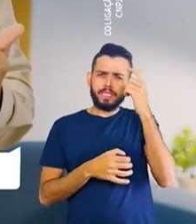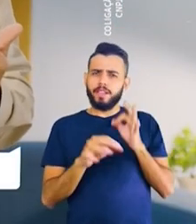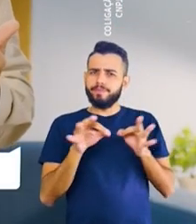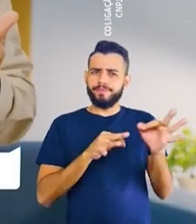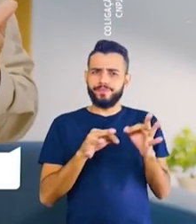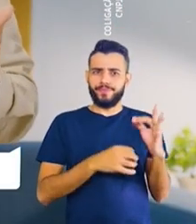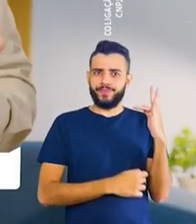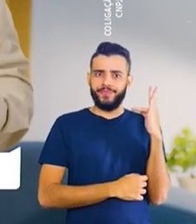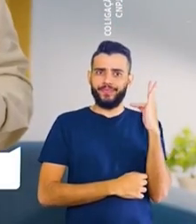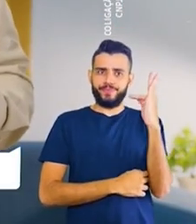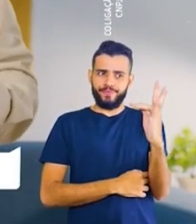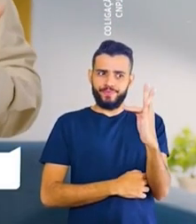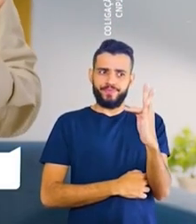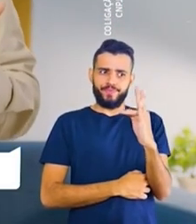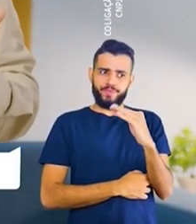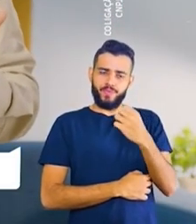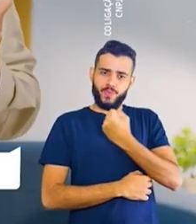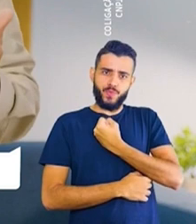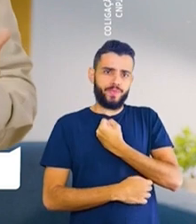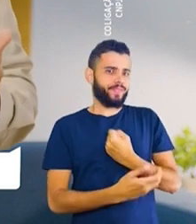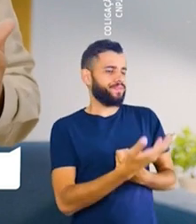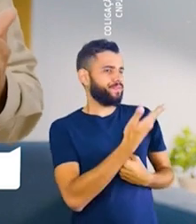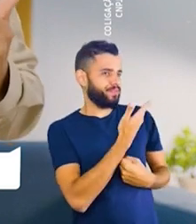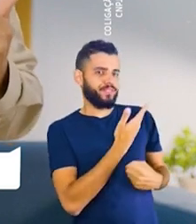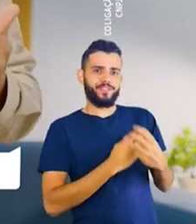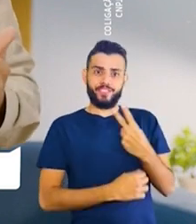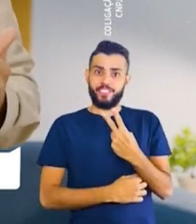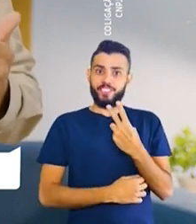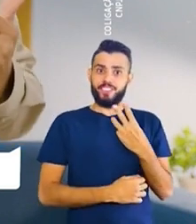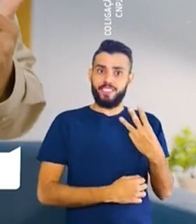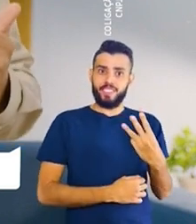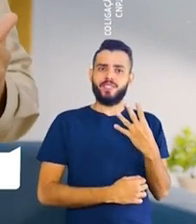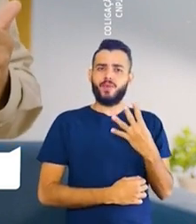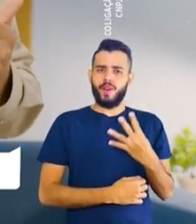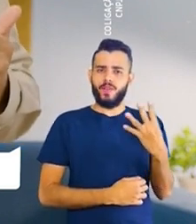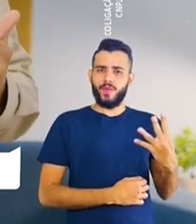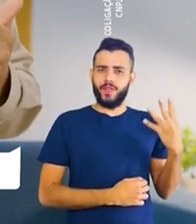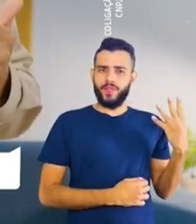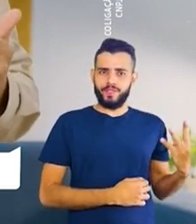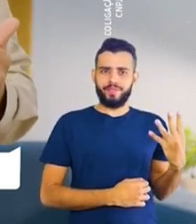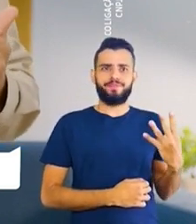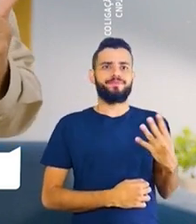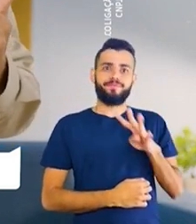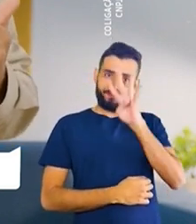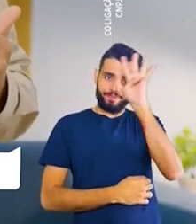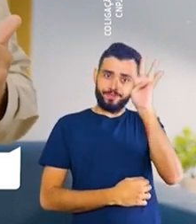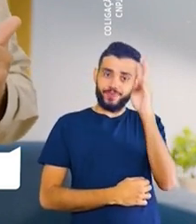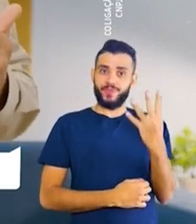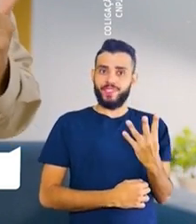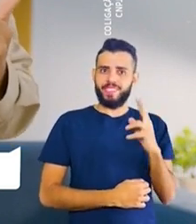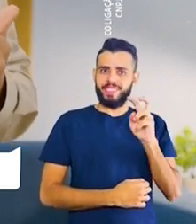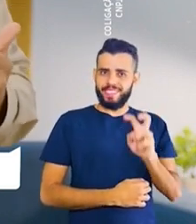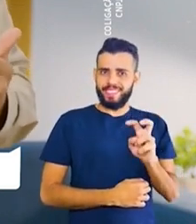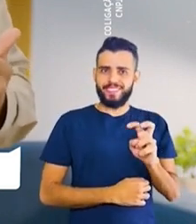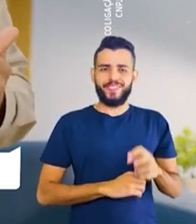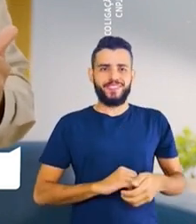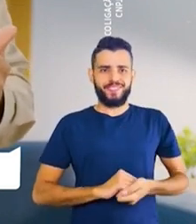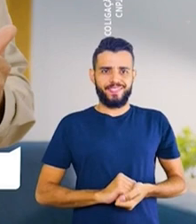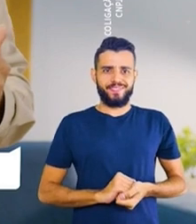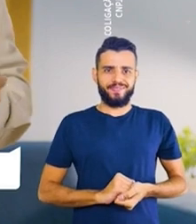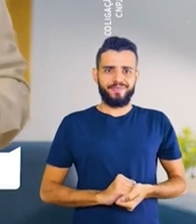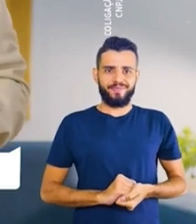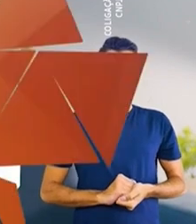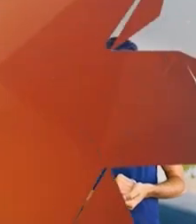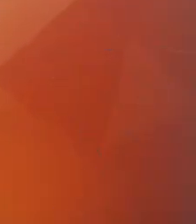o futuro do amanhã. James Feitosa, 23444. Alessandro, 45.